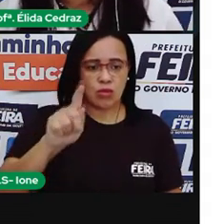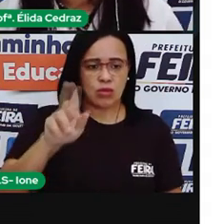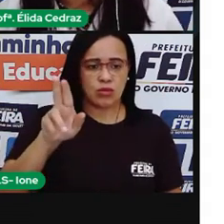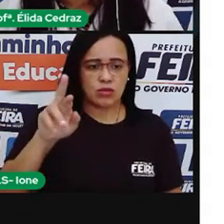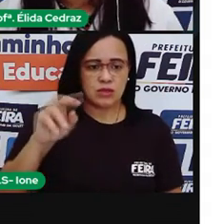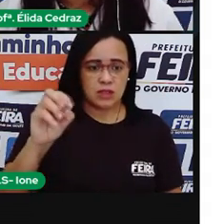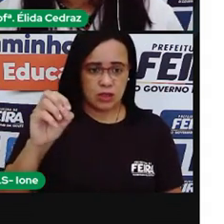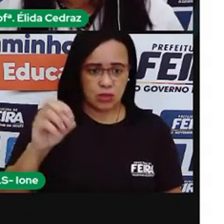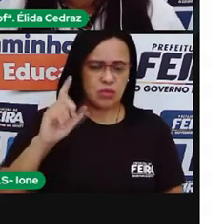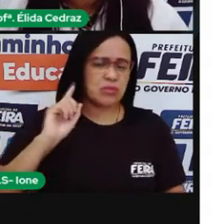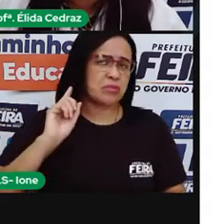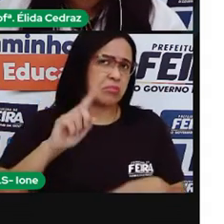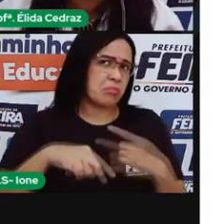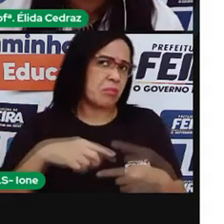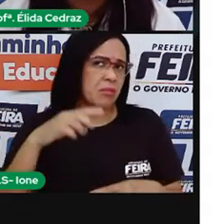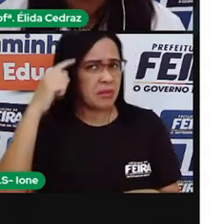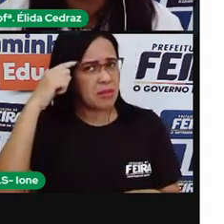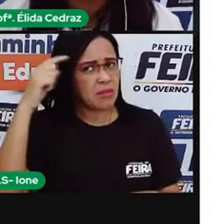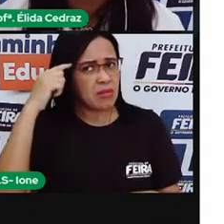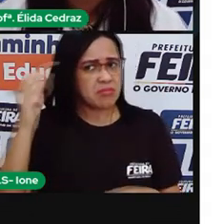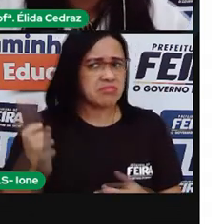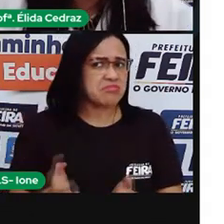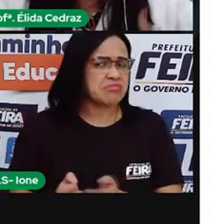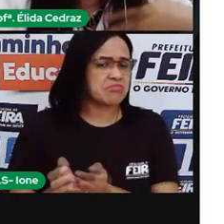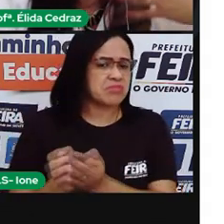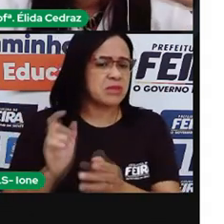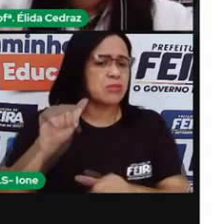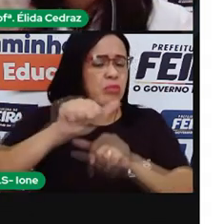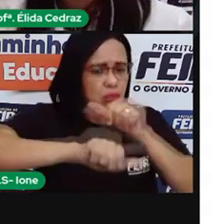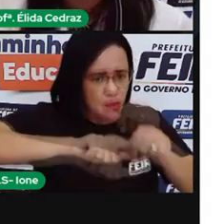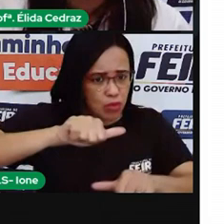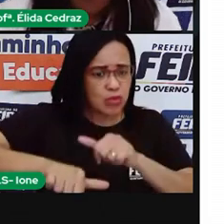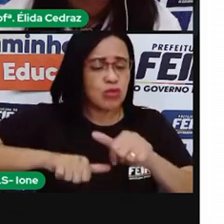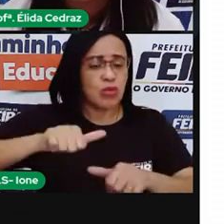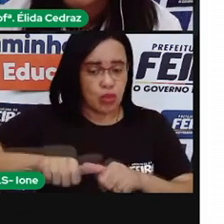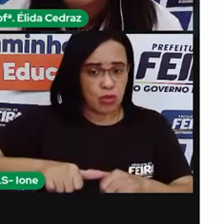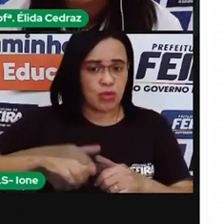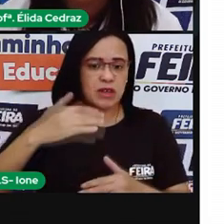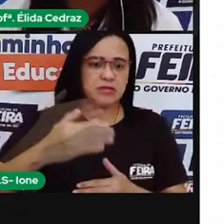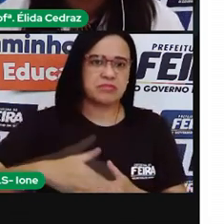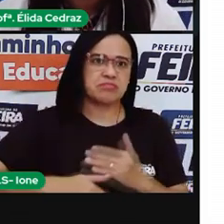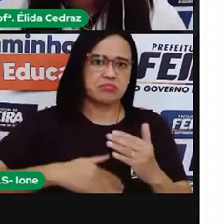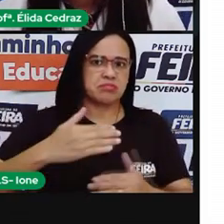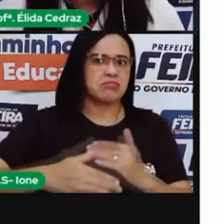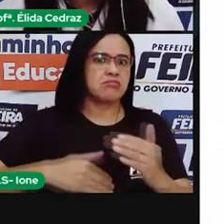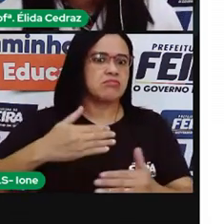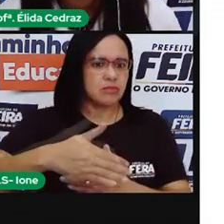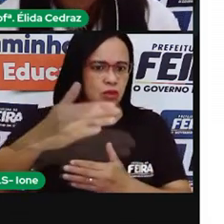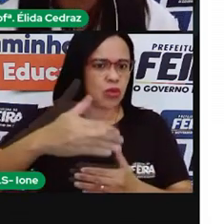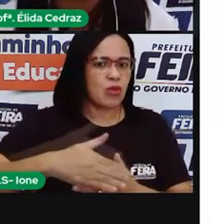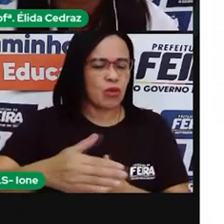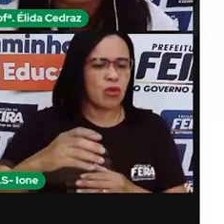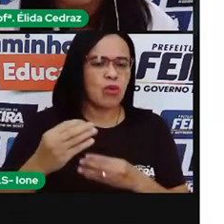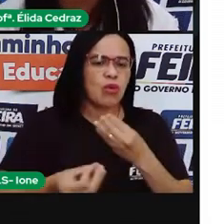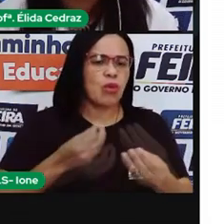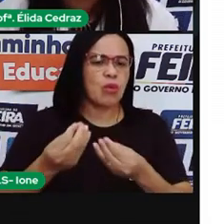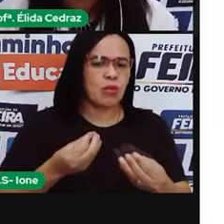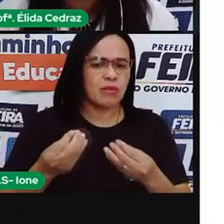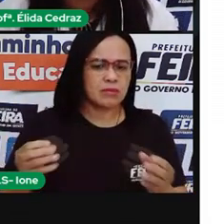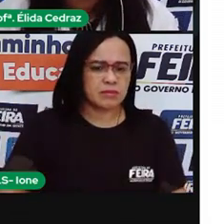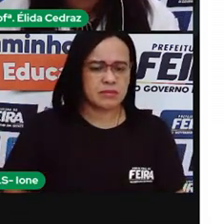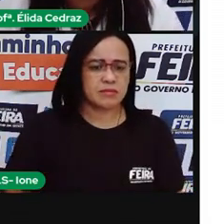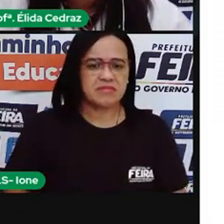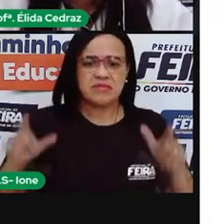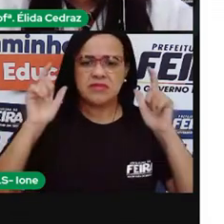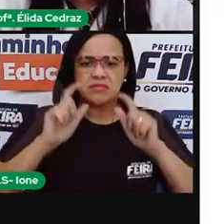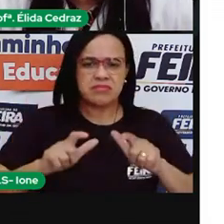de Veracruz. Passados os dias que eles começaram a explorar a terra, viram que não se tratava de